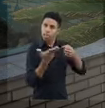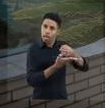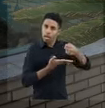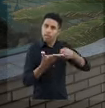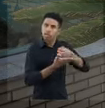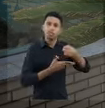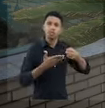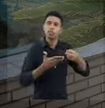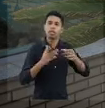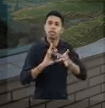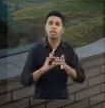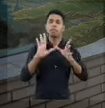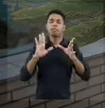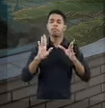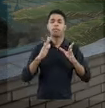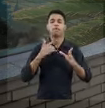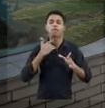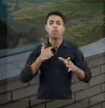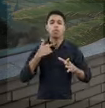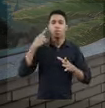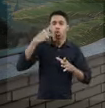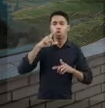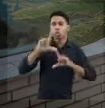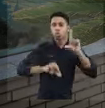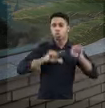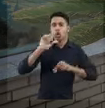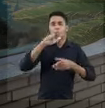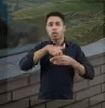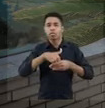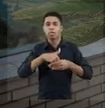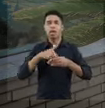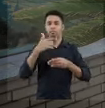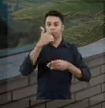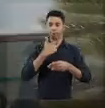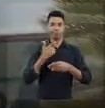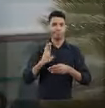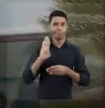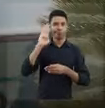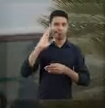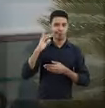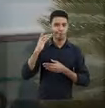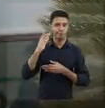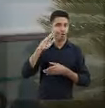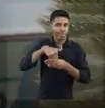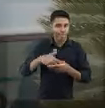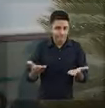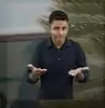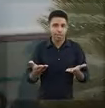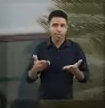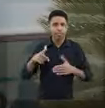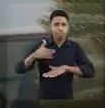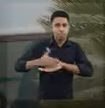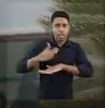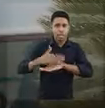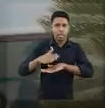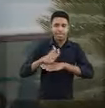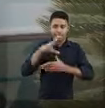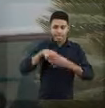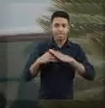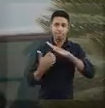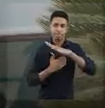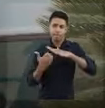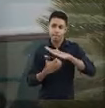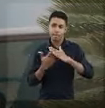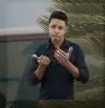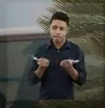é a liberdade de votar livremente e ser votada. E uma parte disso estava sendo mitigada